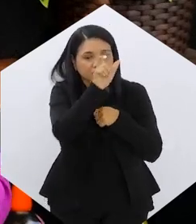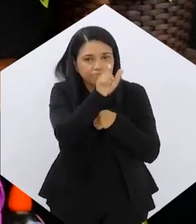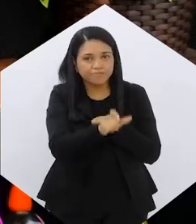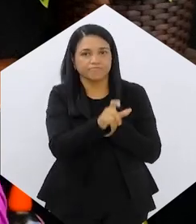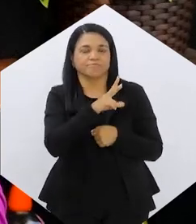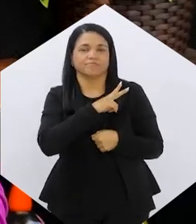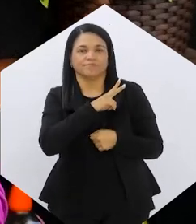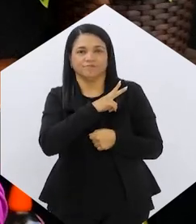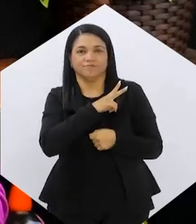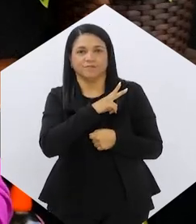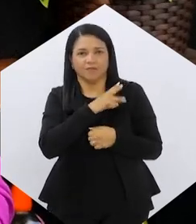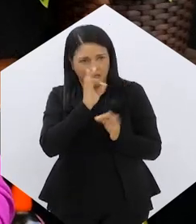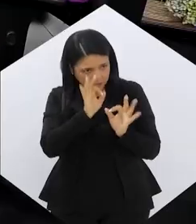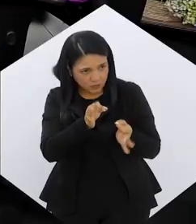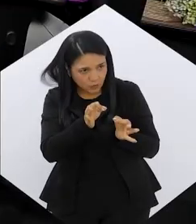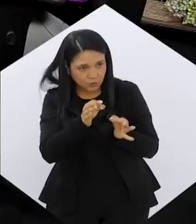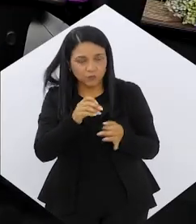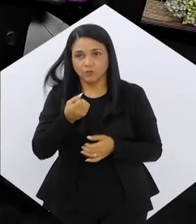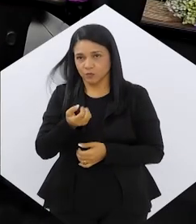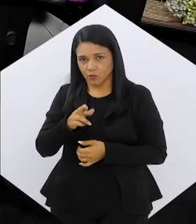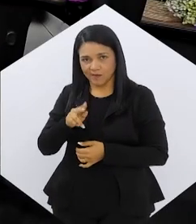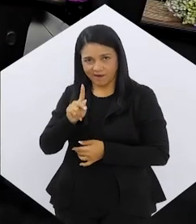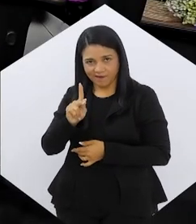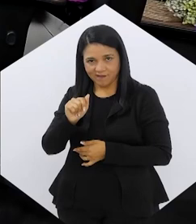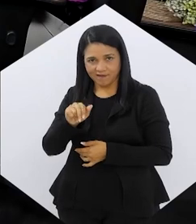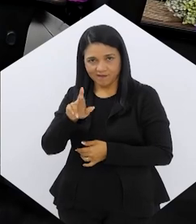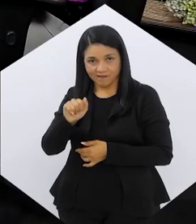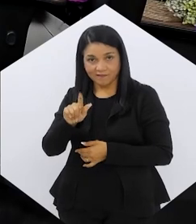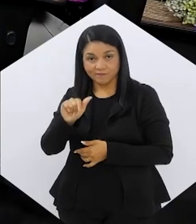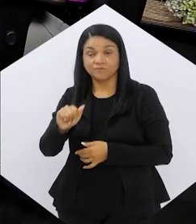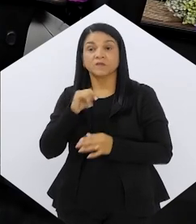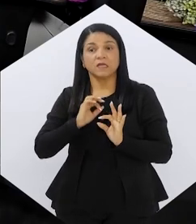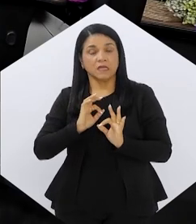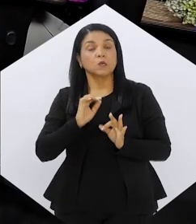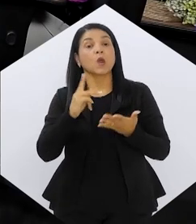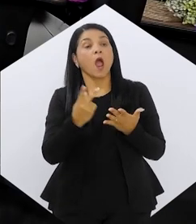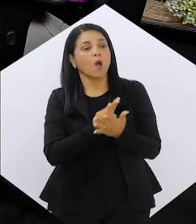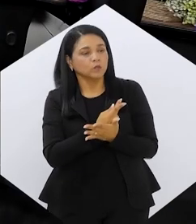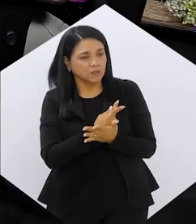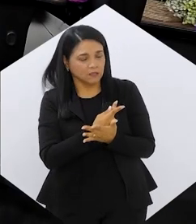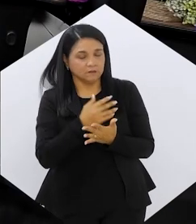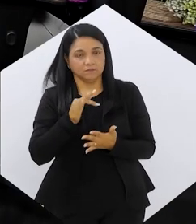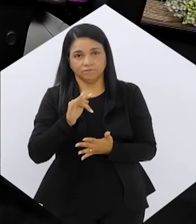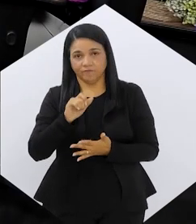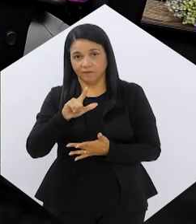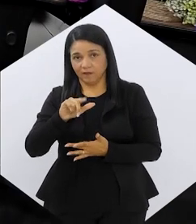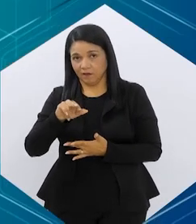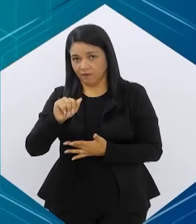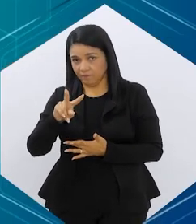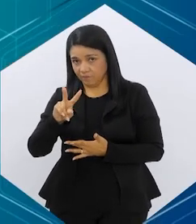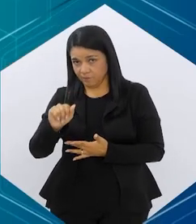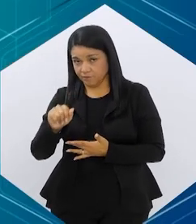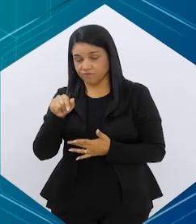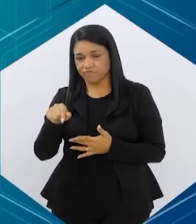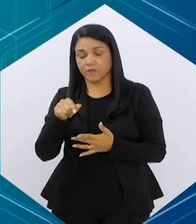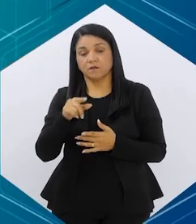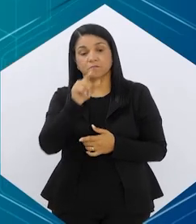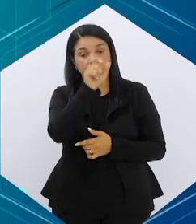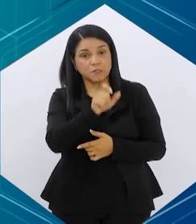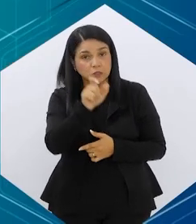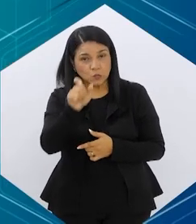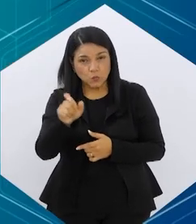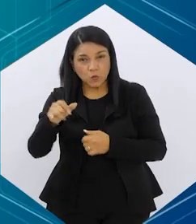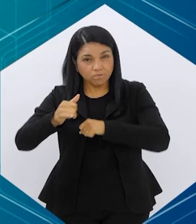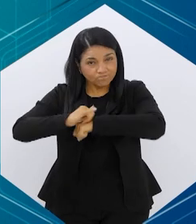paciente. É isso mesmo, doutora Carla? É, o que acontece, Flávia, é que os pacientes que vêm para a gente, né? Com essa questão